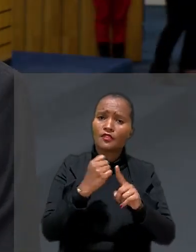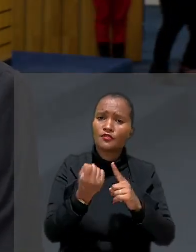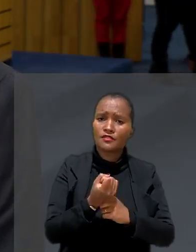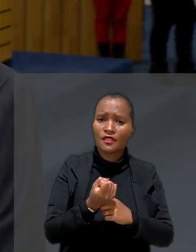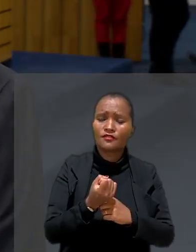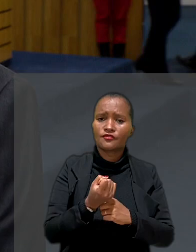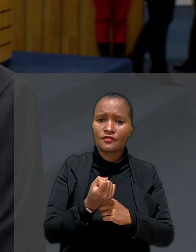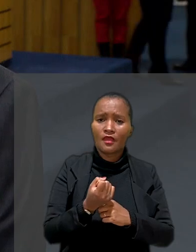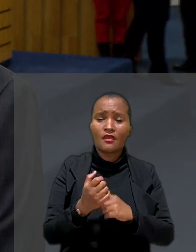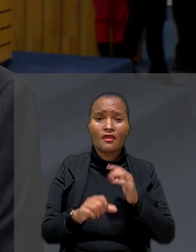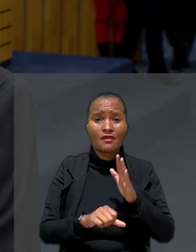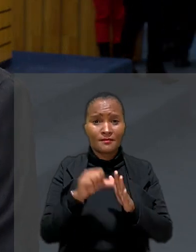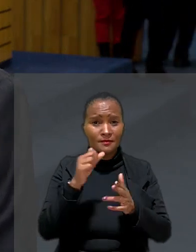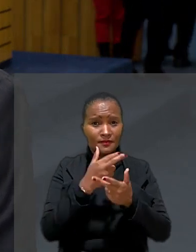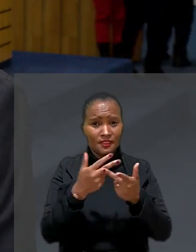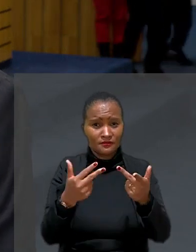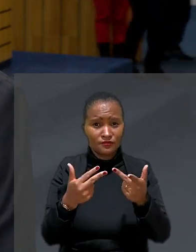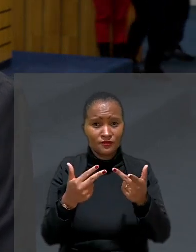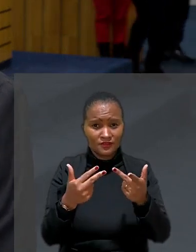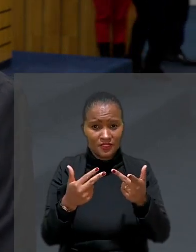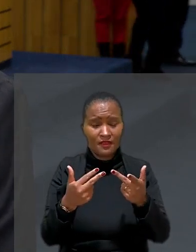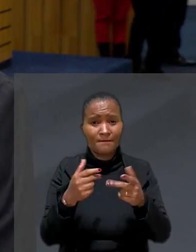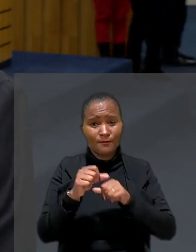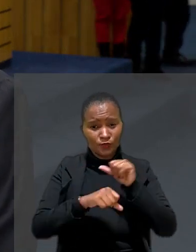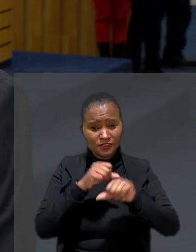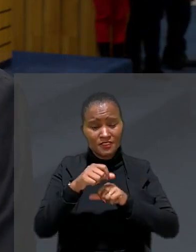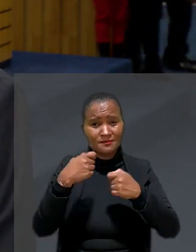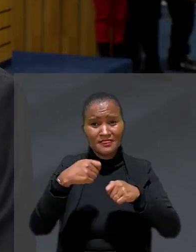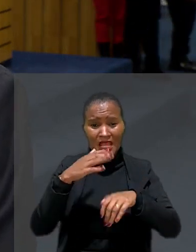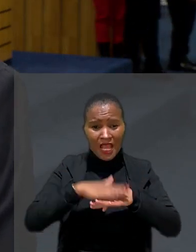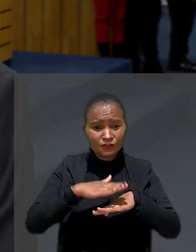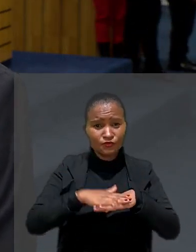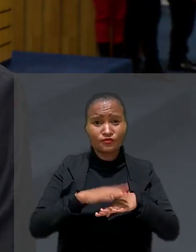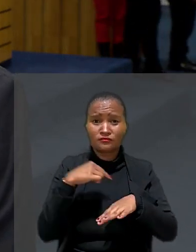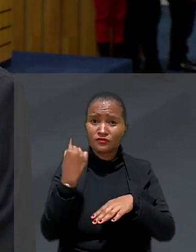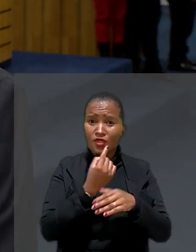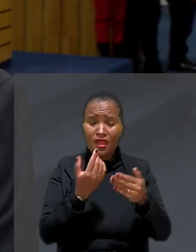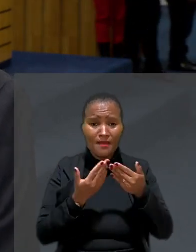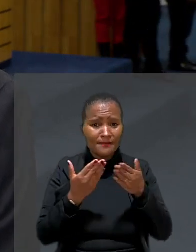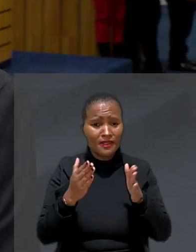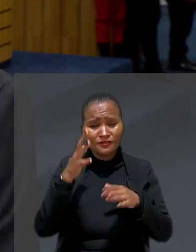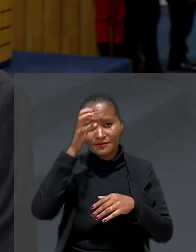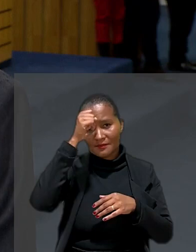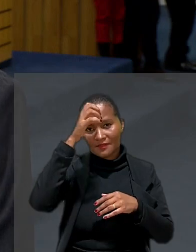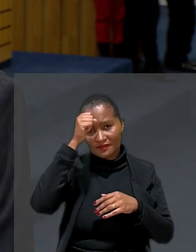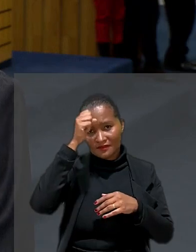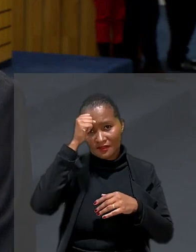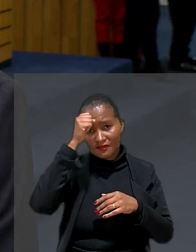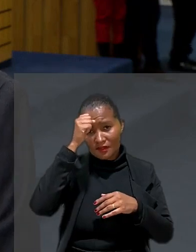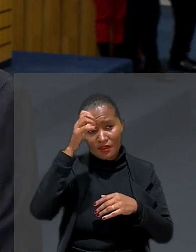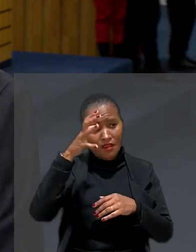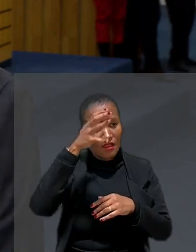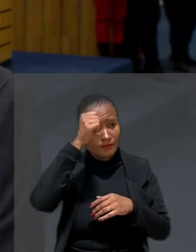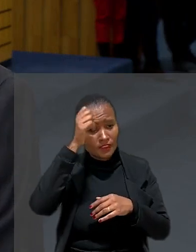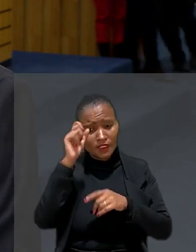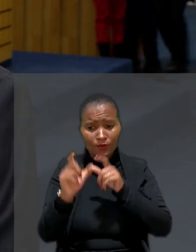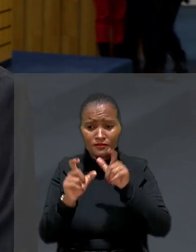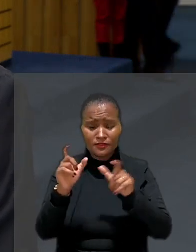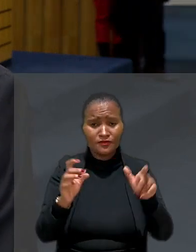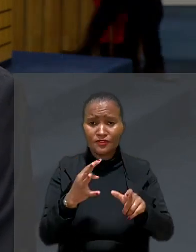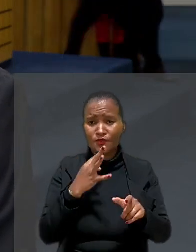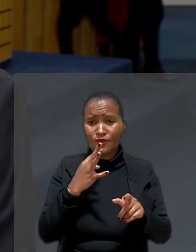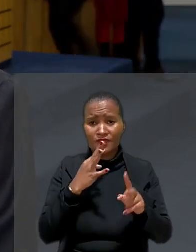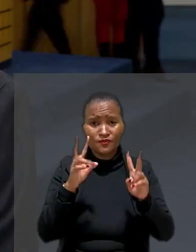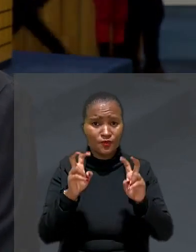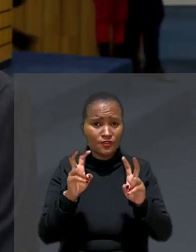grande mudança é a mudança atitudinal. Nós estávamos abertos para aprender e aprender com as pessoas que conhecem de fato o assunto. Por isso mesmo,